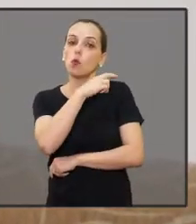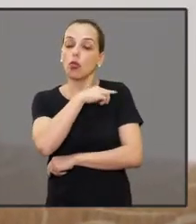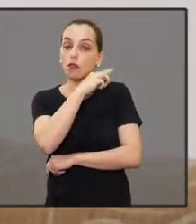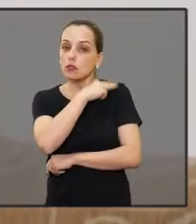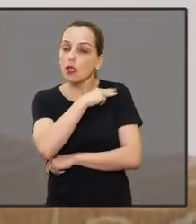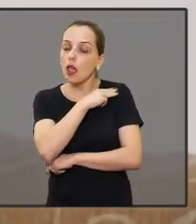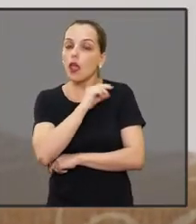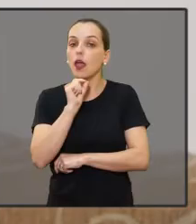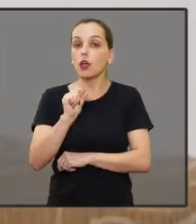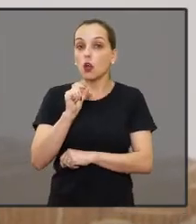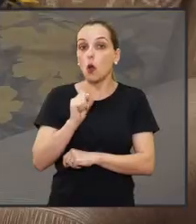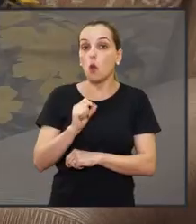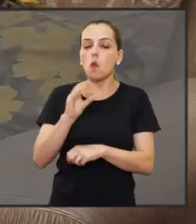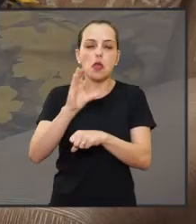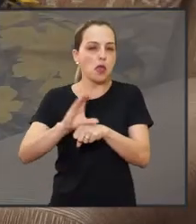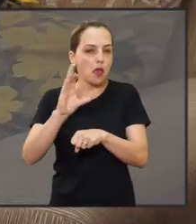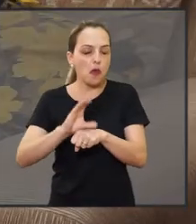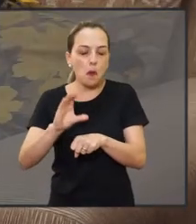colegial.